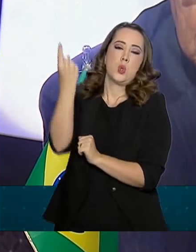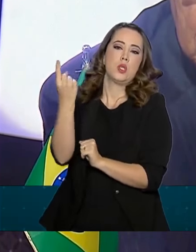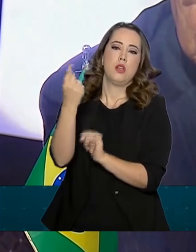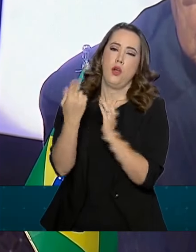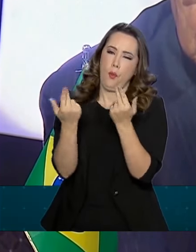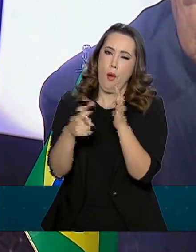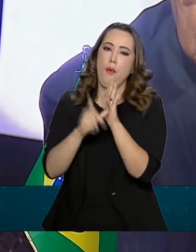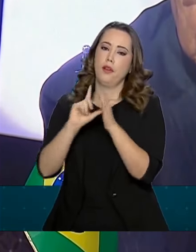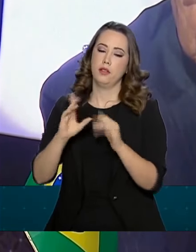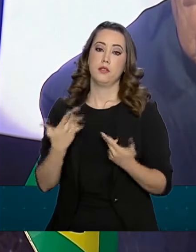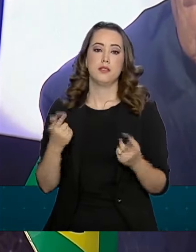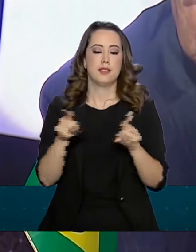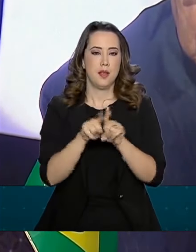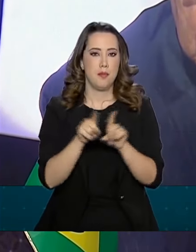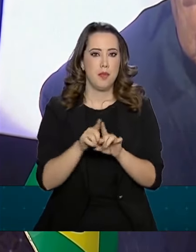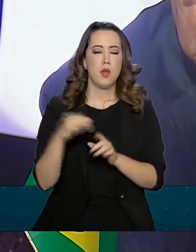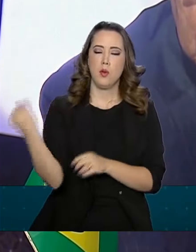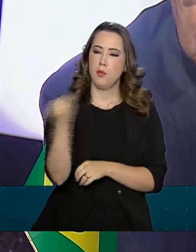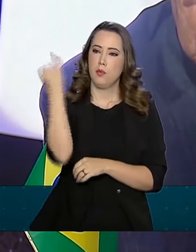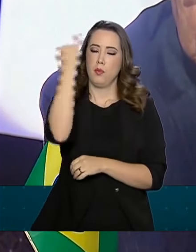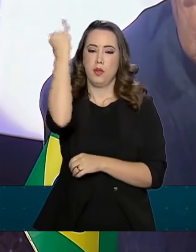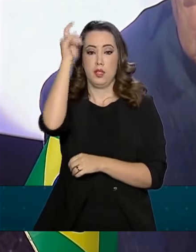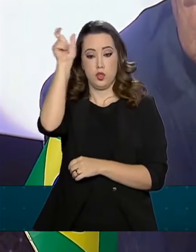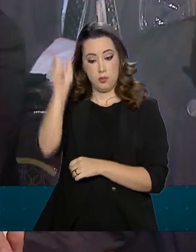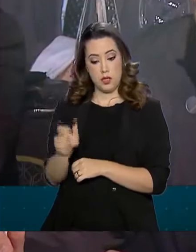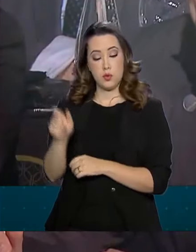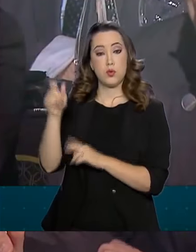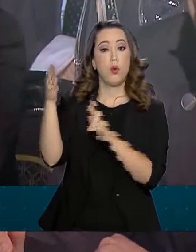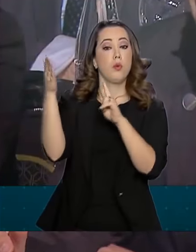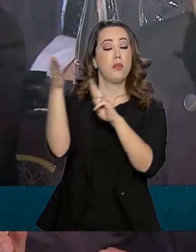grande embaixador nos Estados Unidos, brevemente.